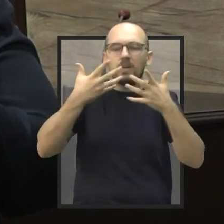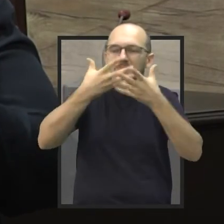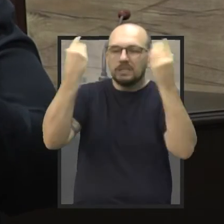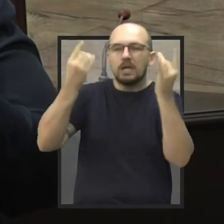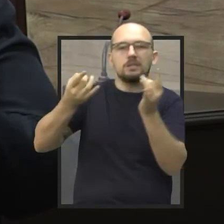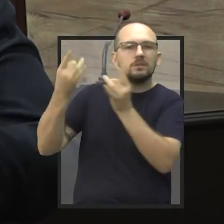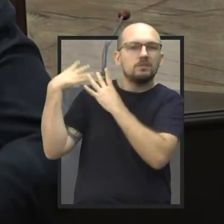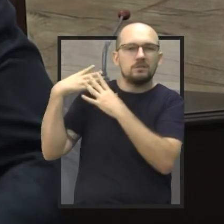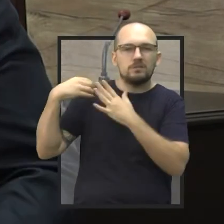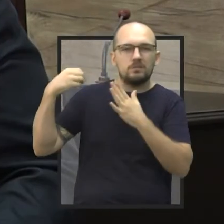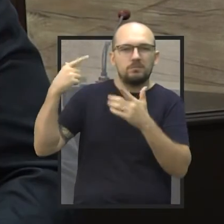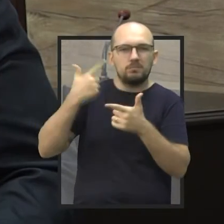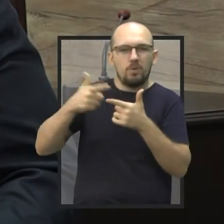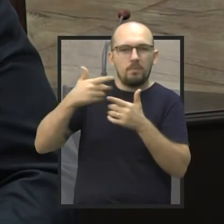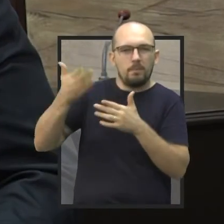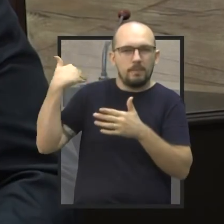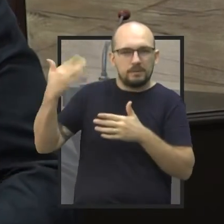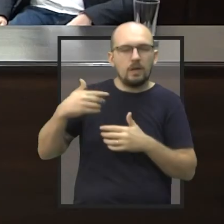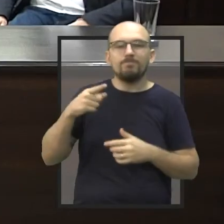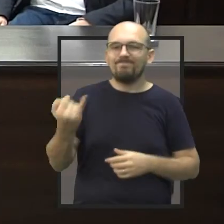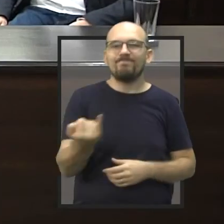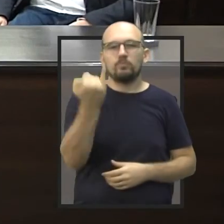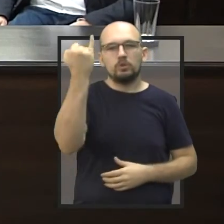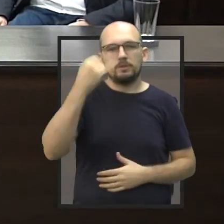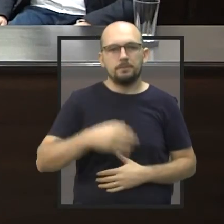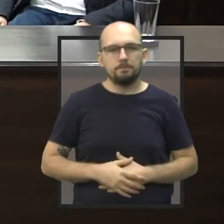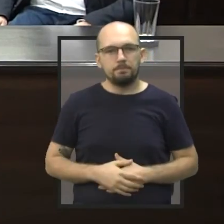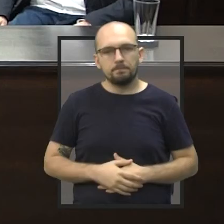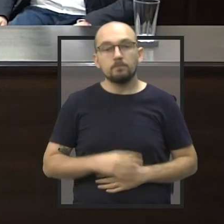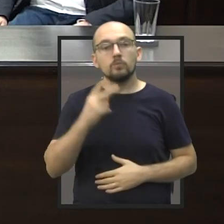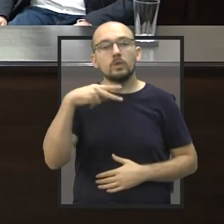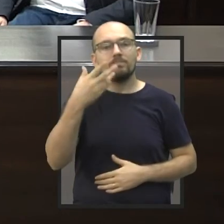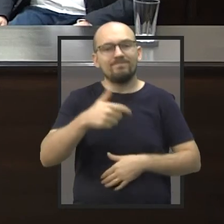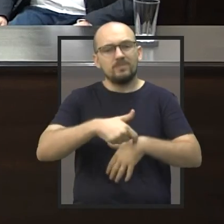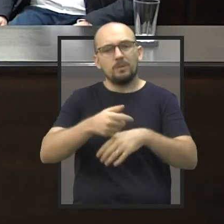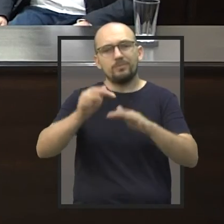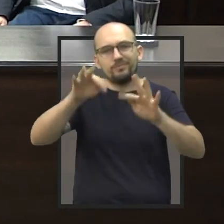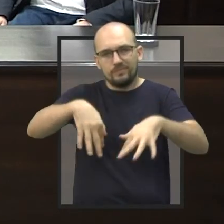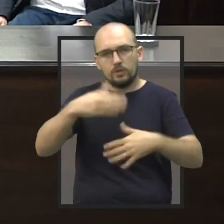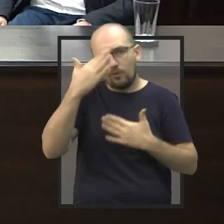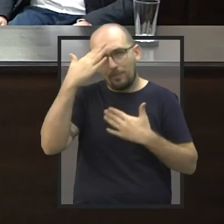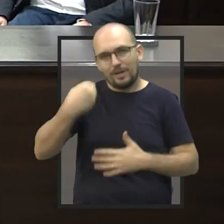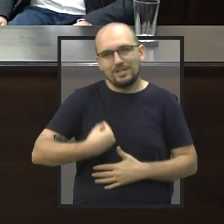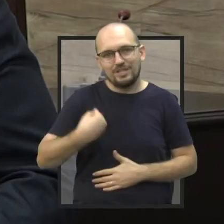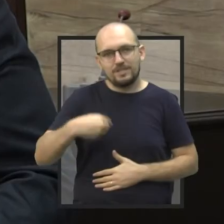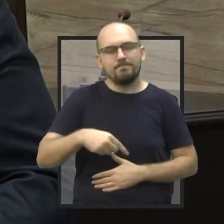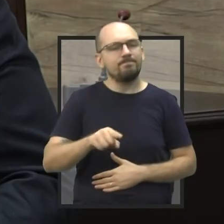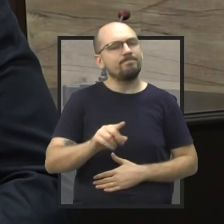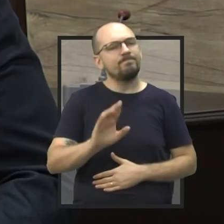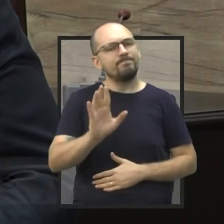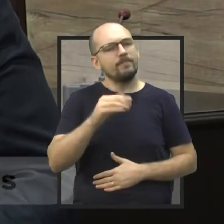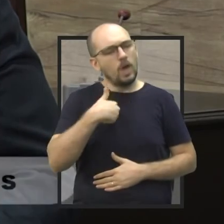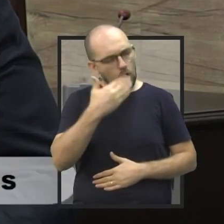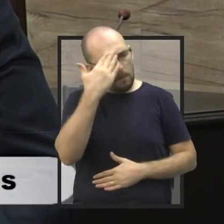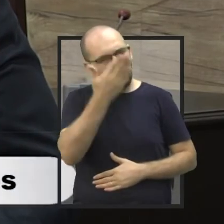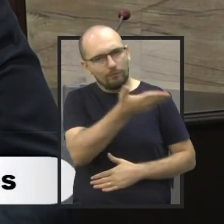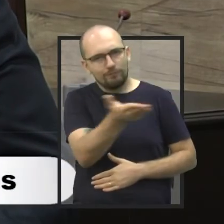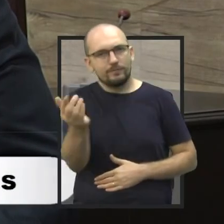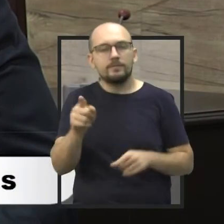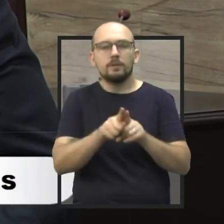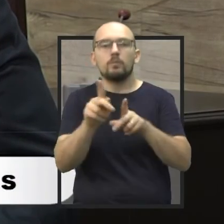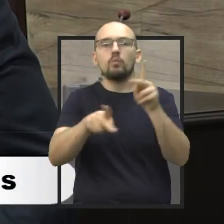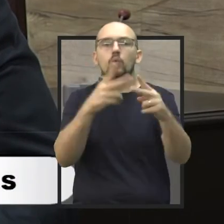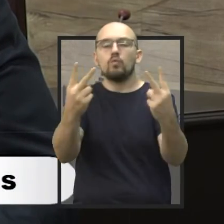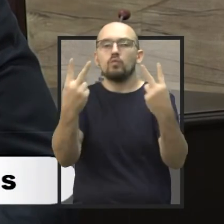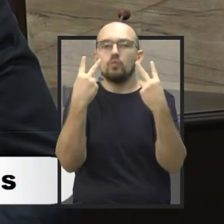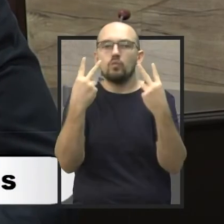passado. Isso é primordial. Vereador, tempo esgotado. Muito obrigado pela sua presença aqui. Eu que agradeço. E você que nos